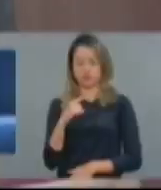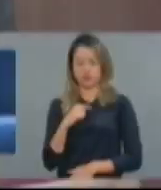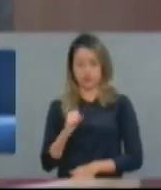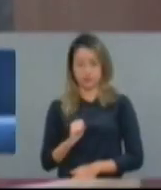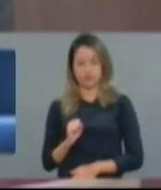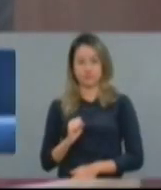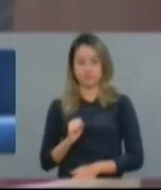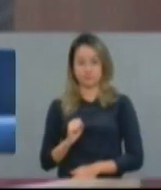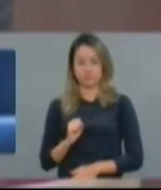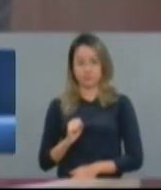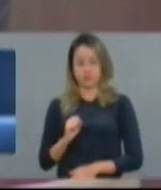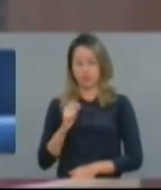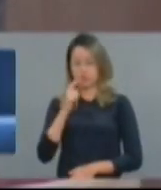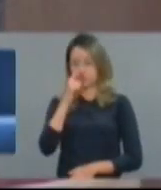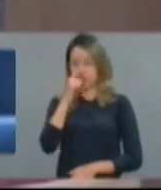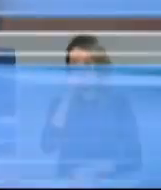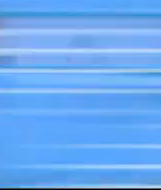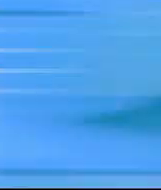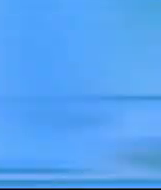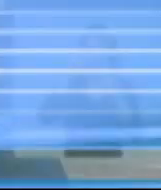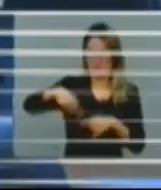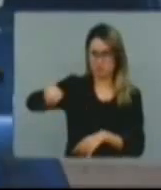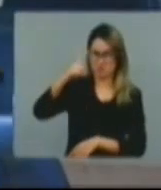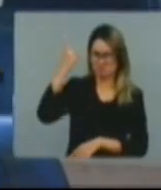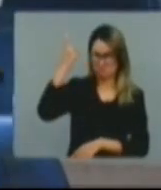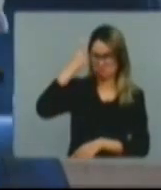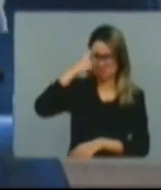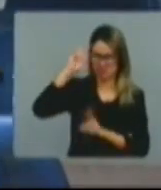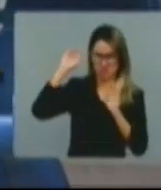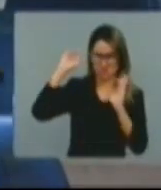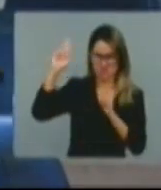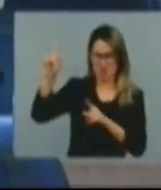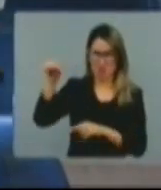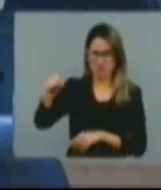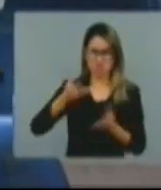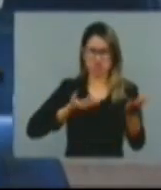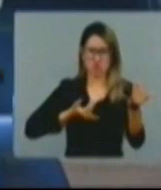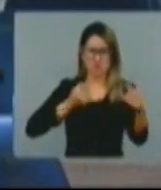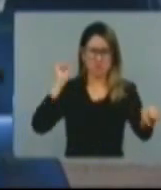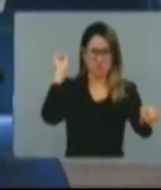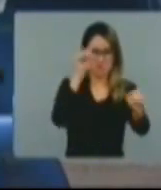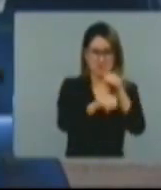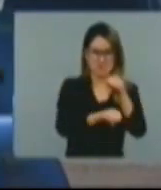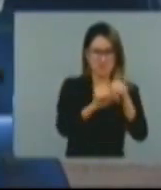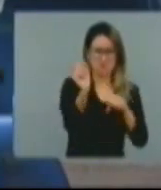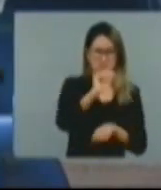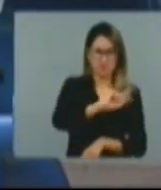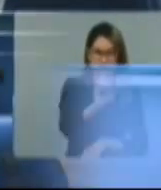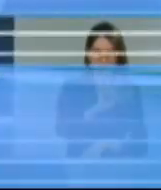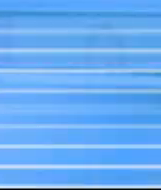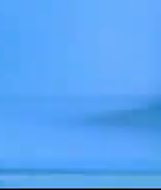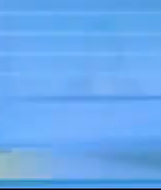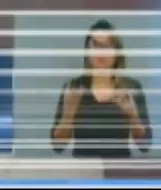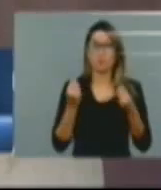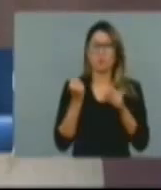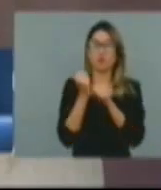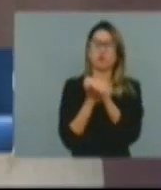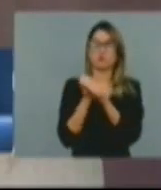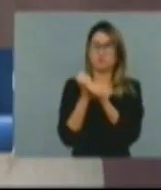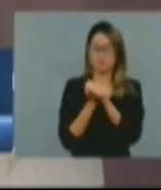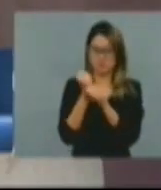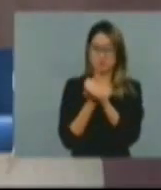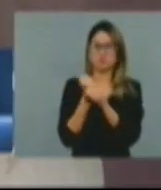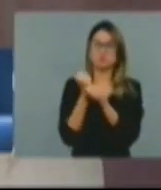é a criação de empregos formais. A juventude não mata mais e sim morre mais. O